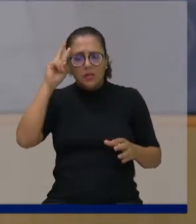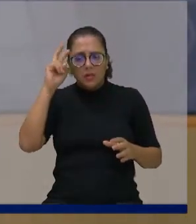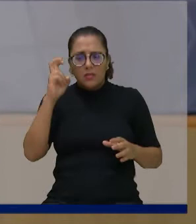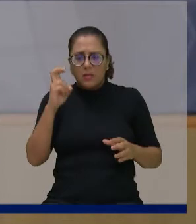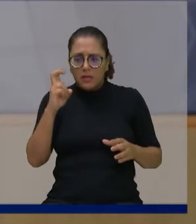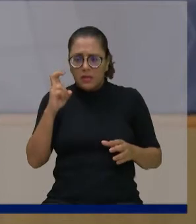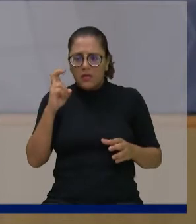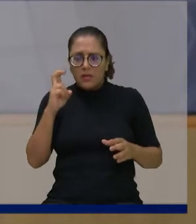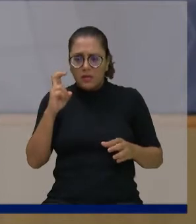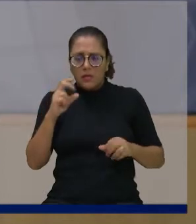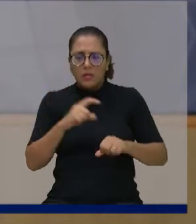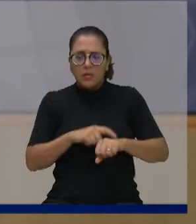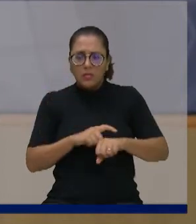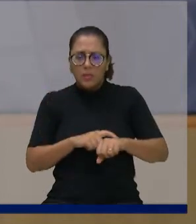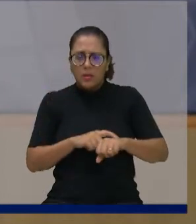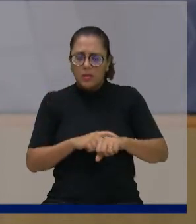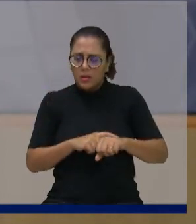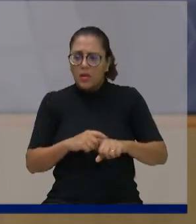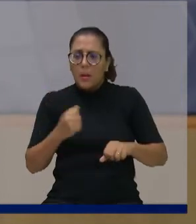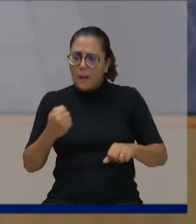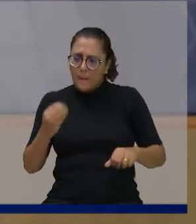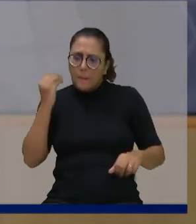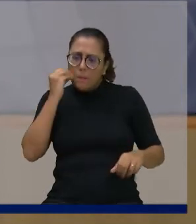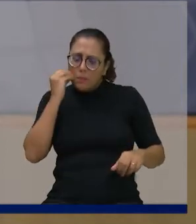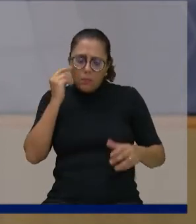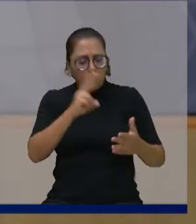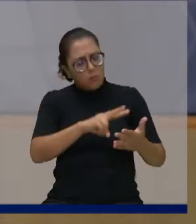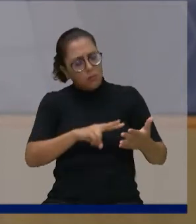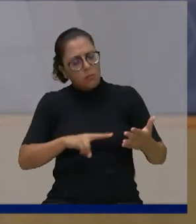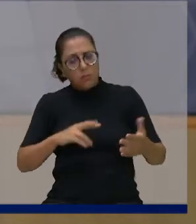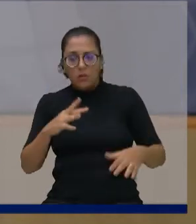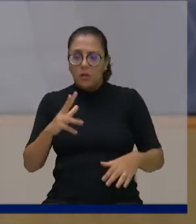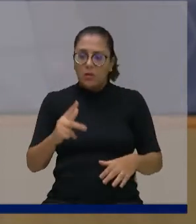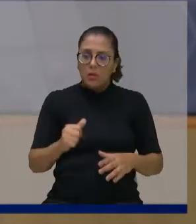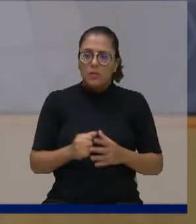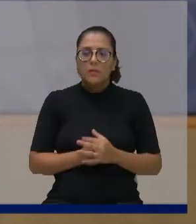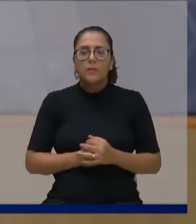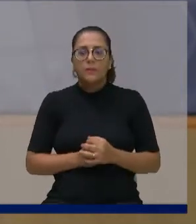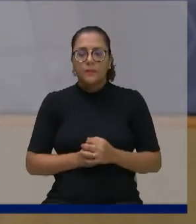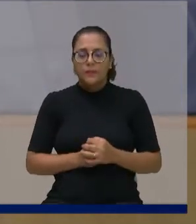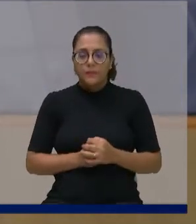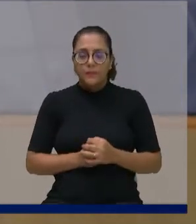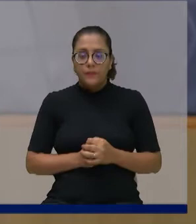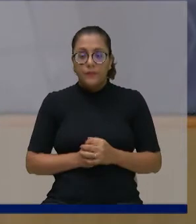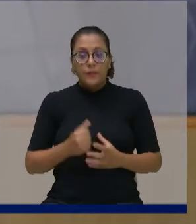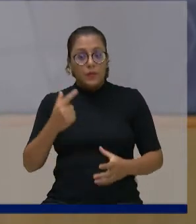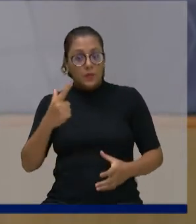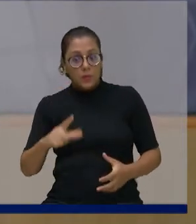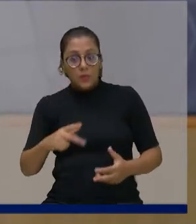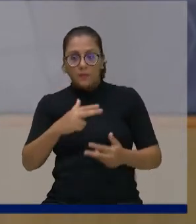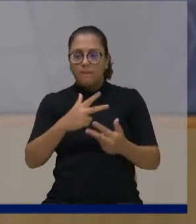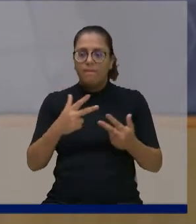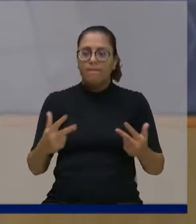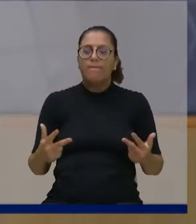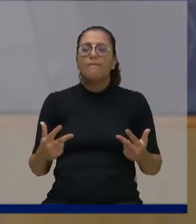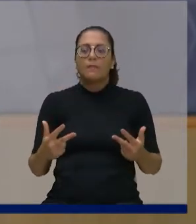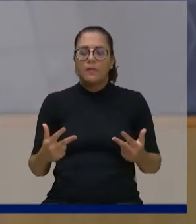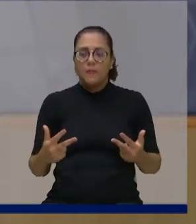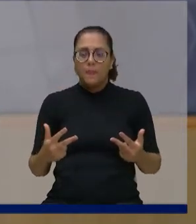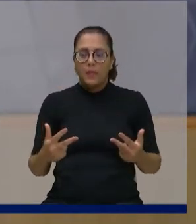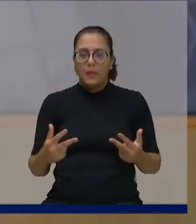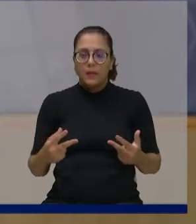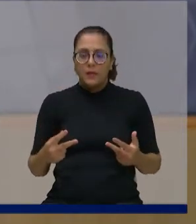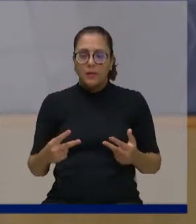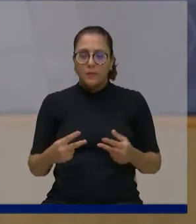eu faria dessa forma. Outra coisa, mais uma coisa que eu vou falar para a vereadora,